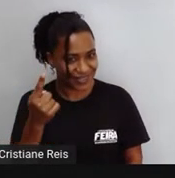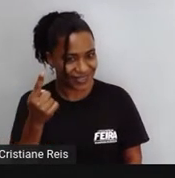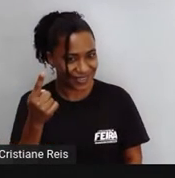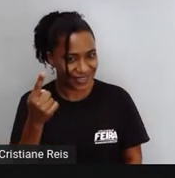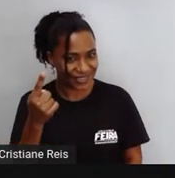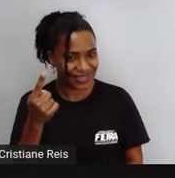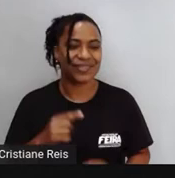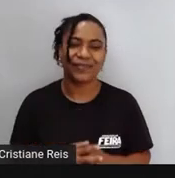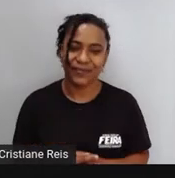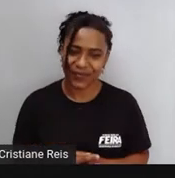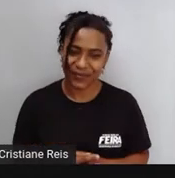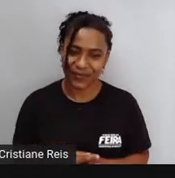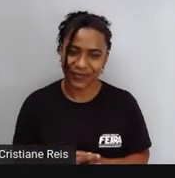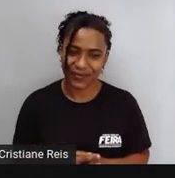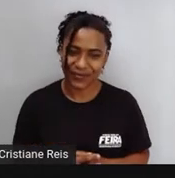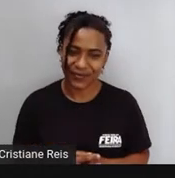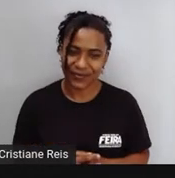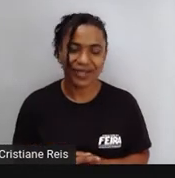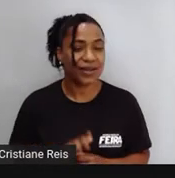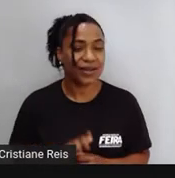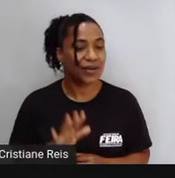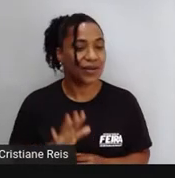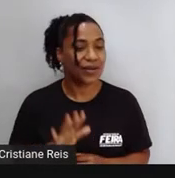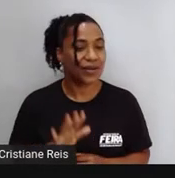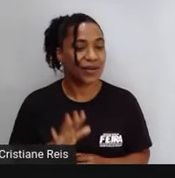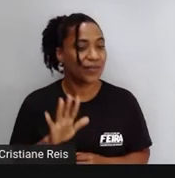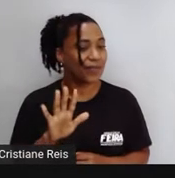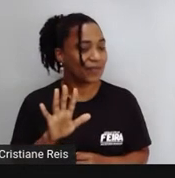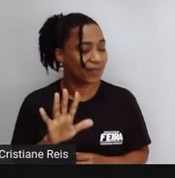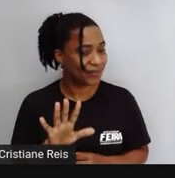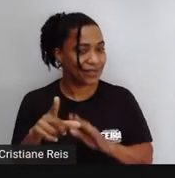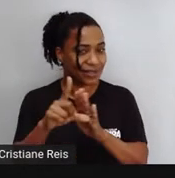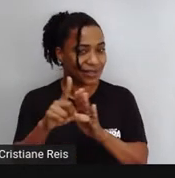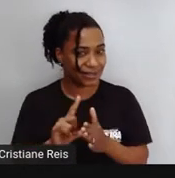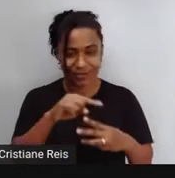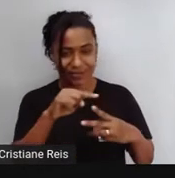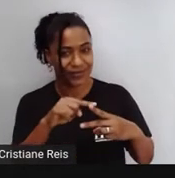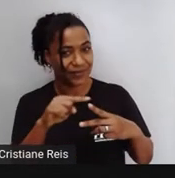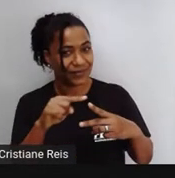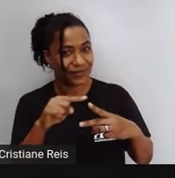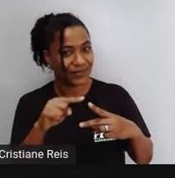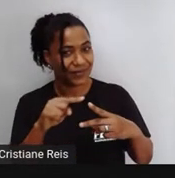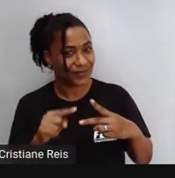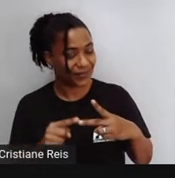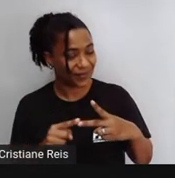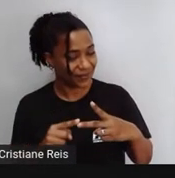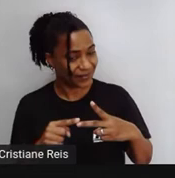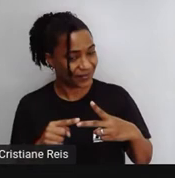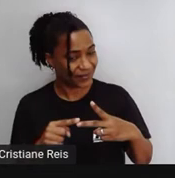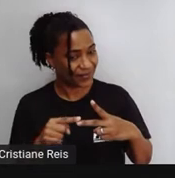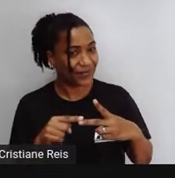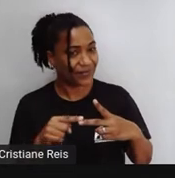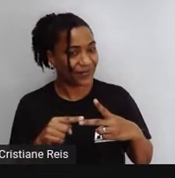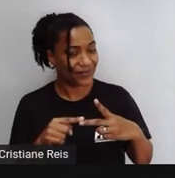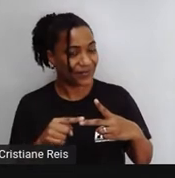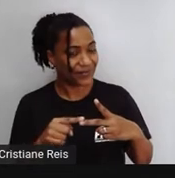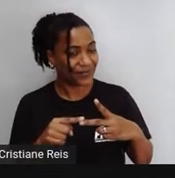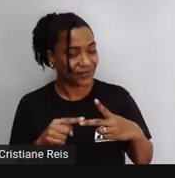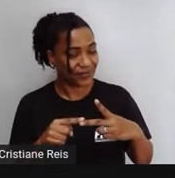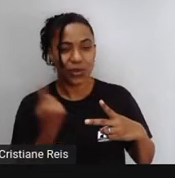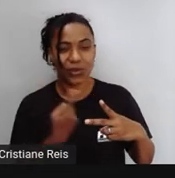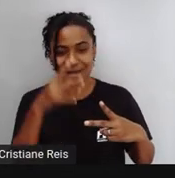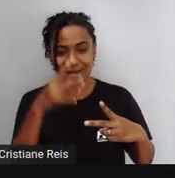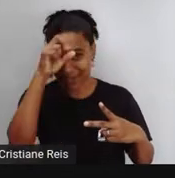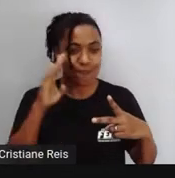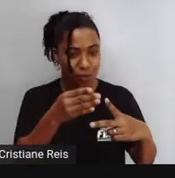ok? Mas, antes de qualquer coisa, what are we going to learn today? O que é nós vamos aprender hoje? Qual será o